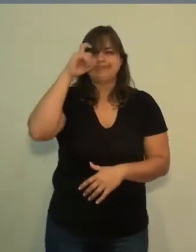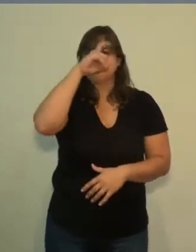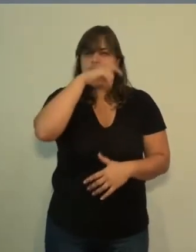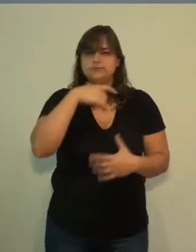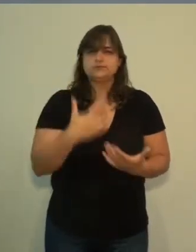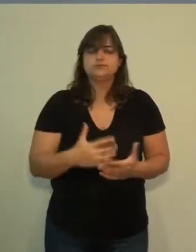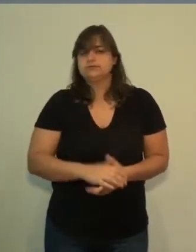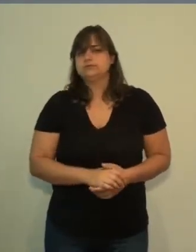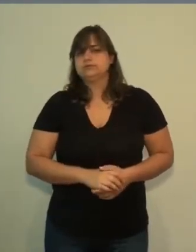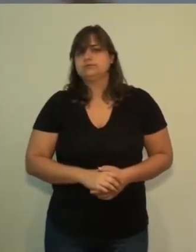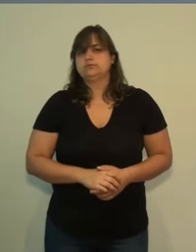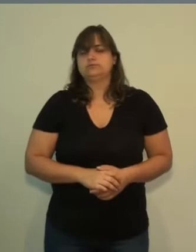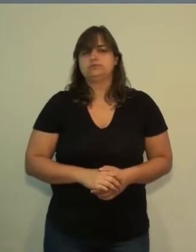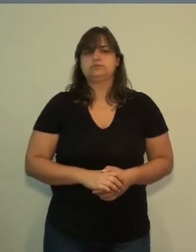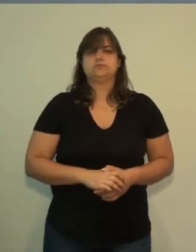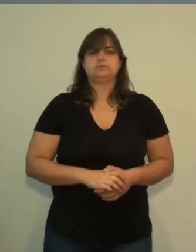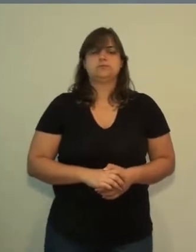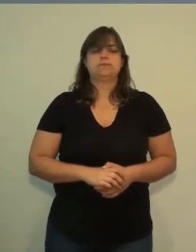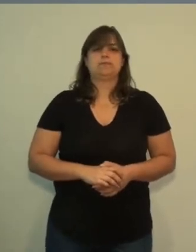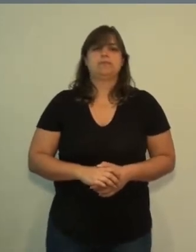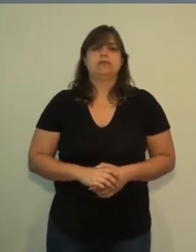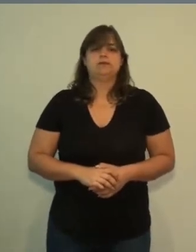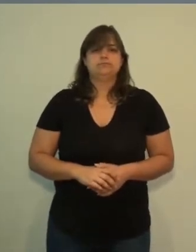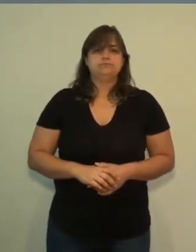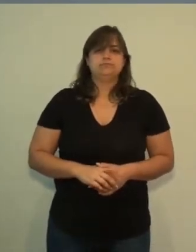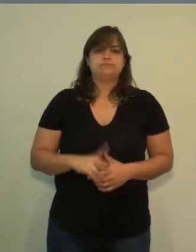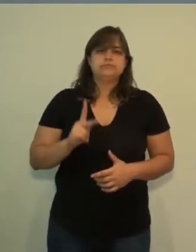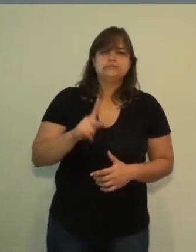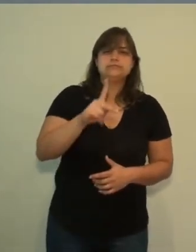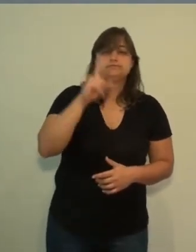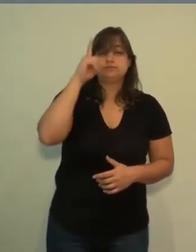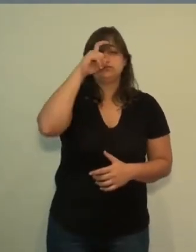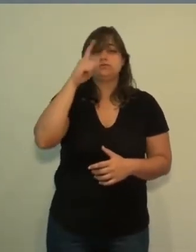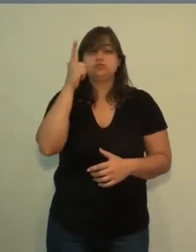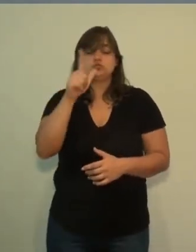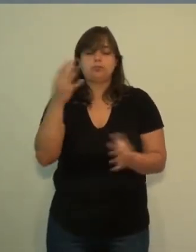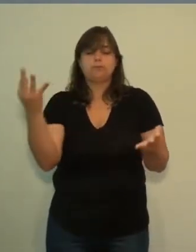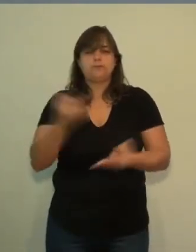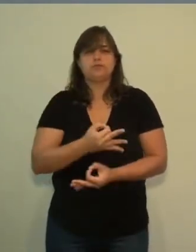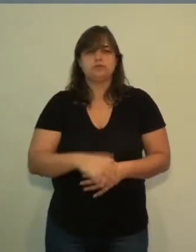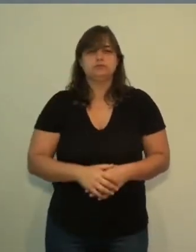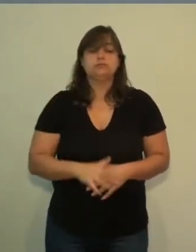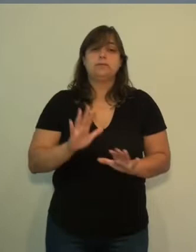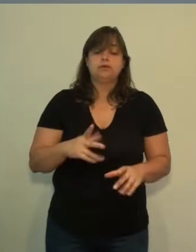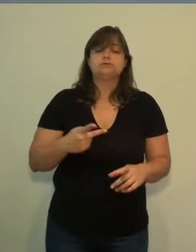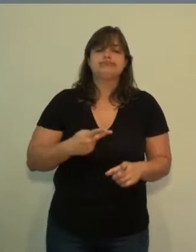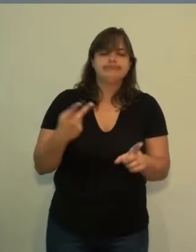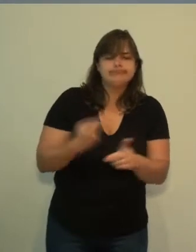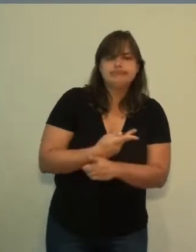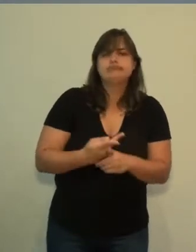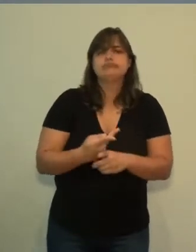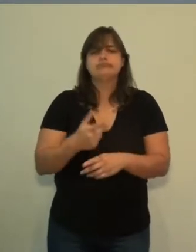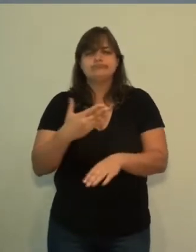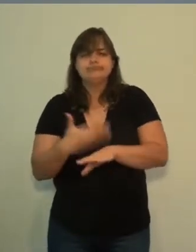o ideal, que sempre é meio impossível de chegar. Mas a gente tem buscado sempre se